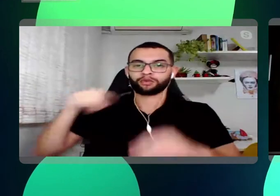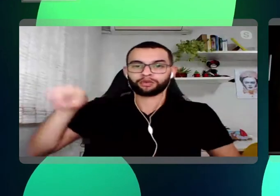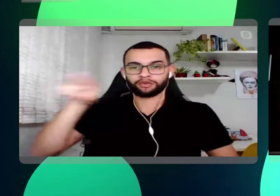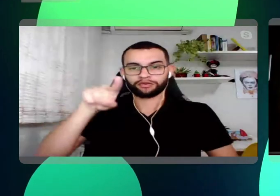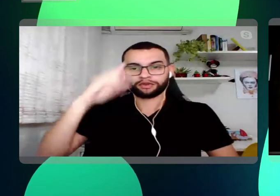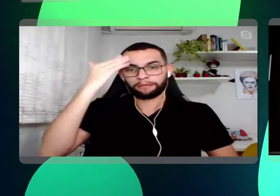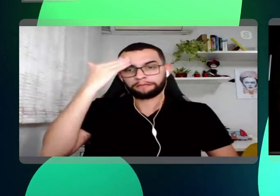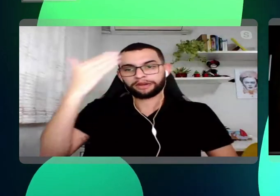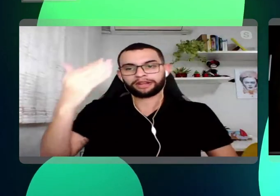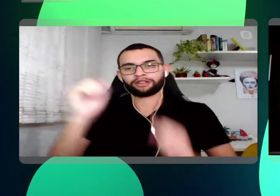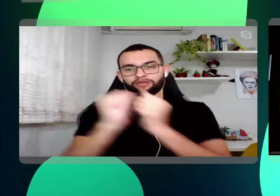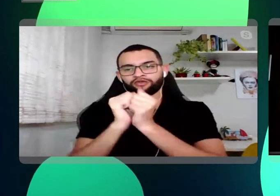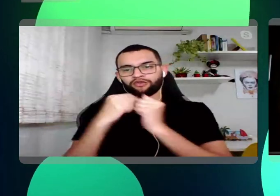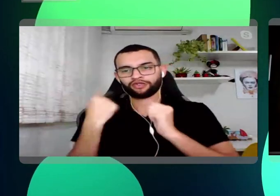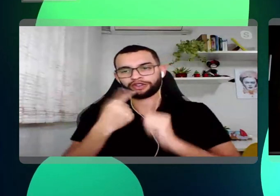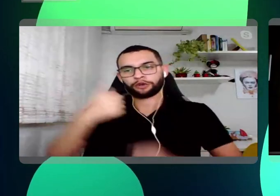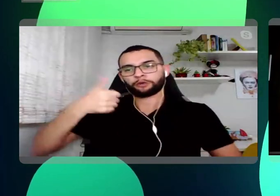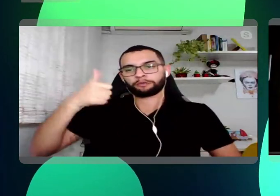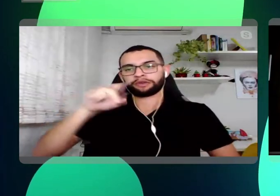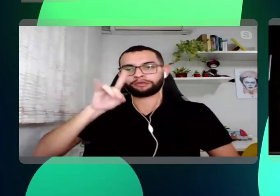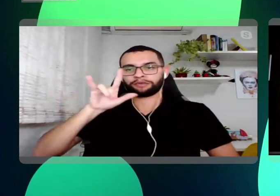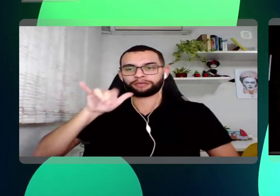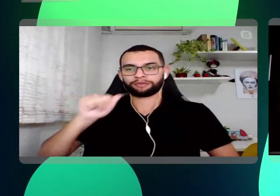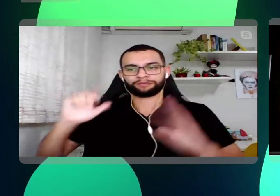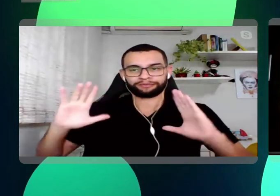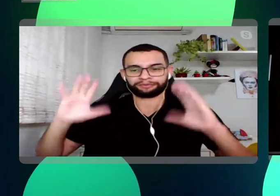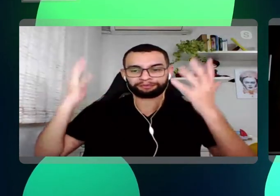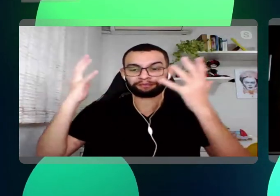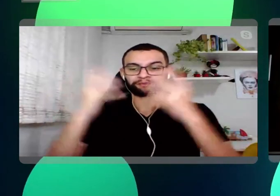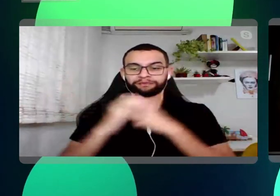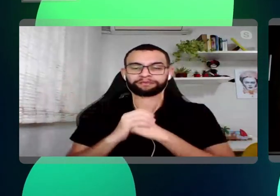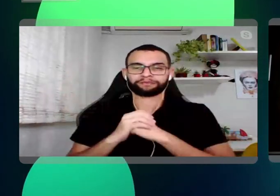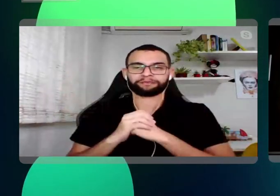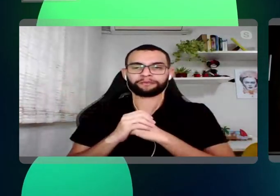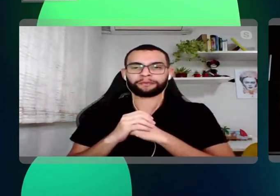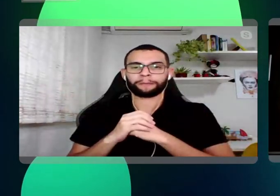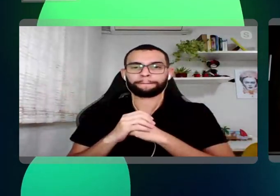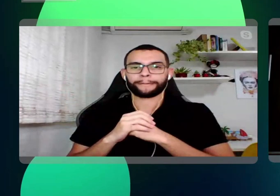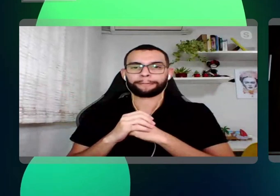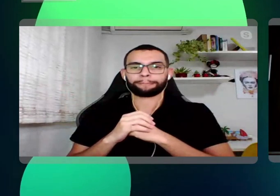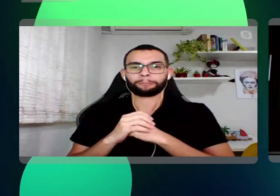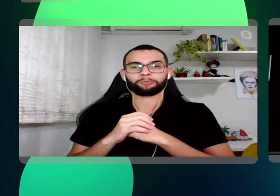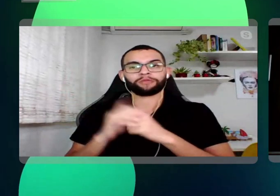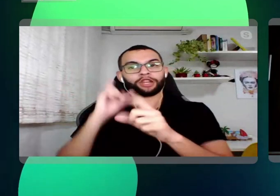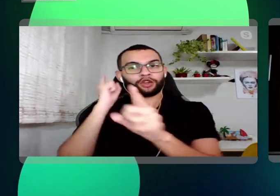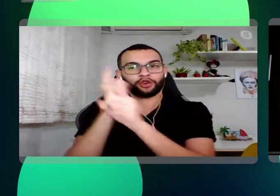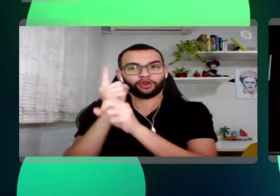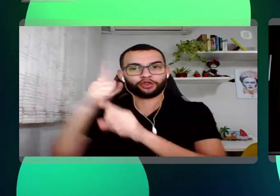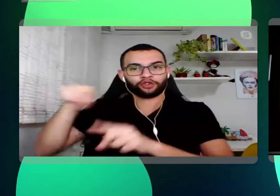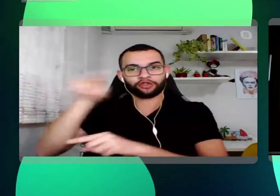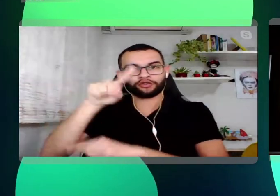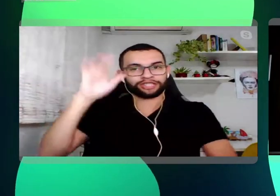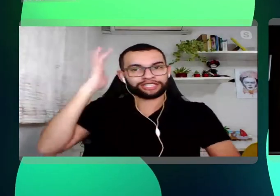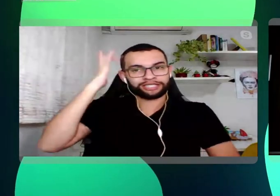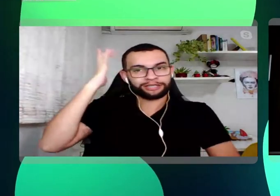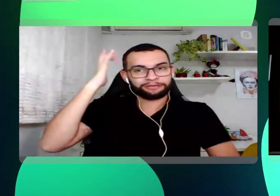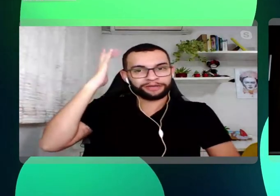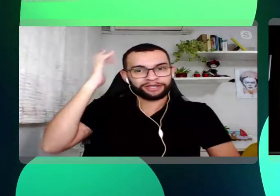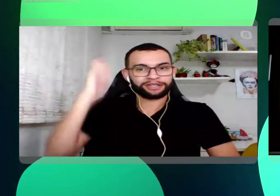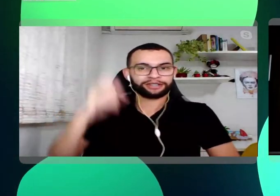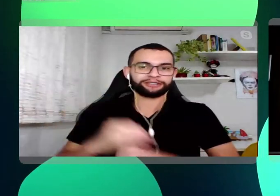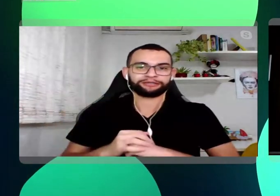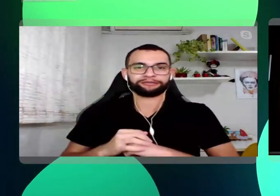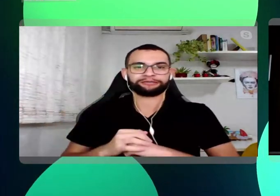estarem com a gente nesse primeiro dia de evento e eu vejo vocês amanhã. É isso.